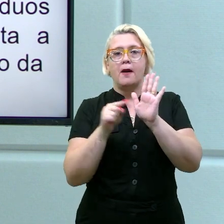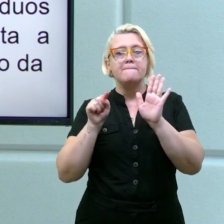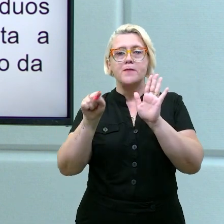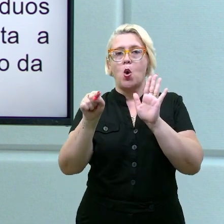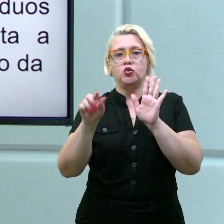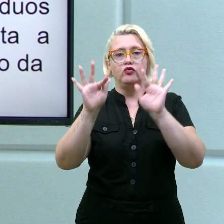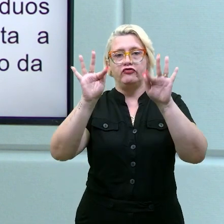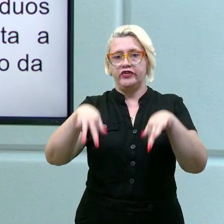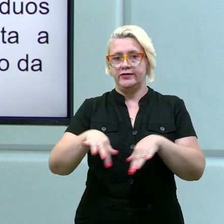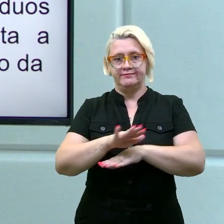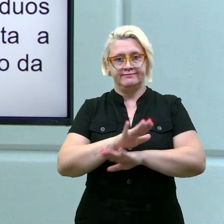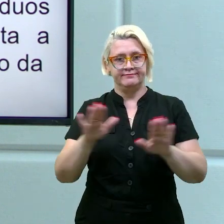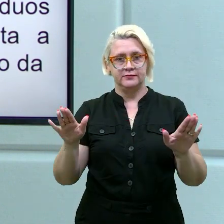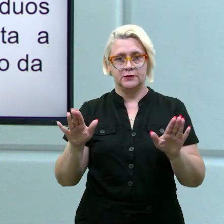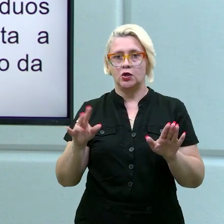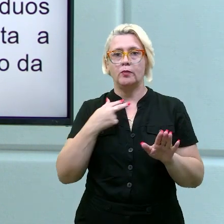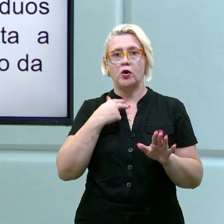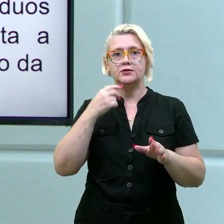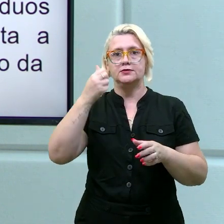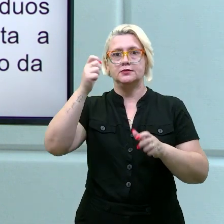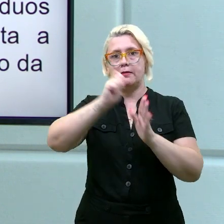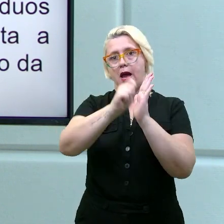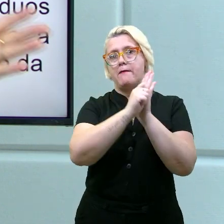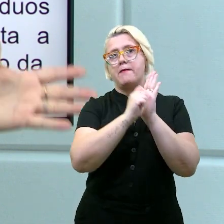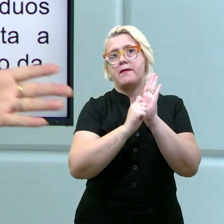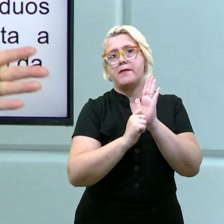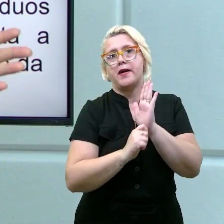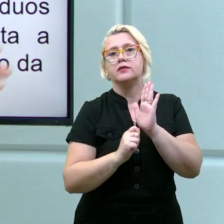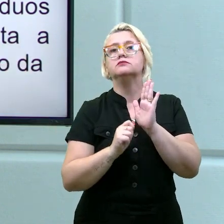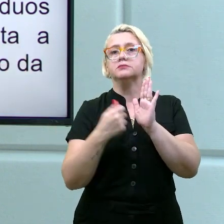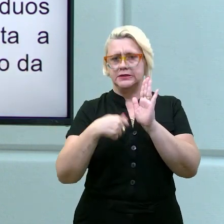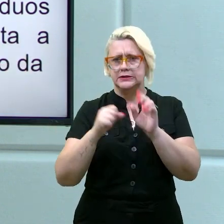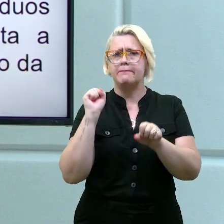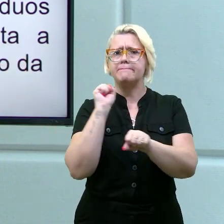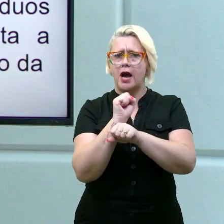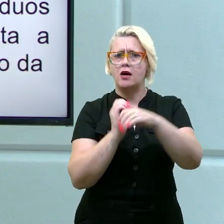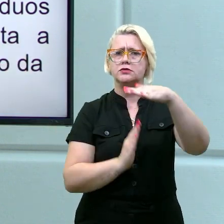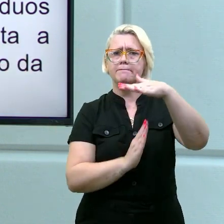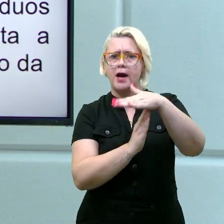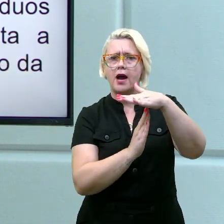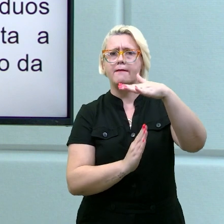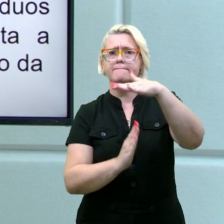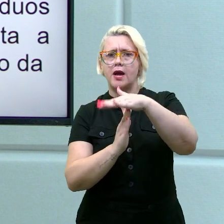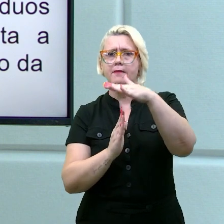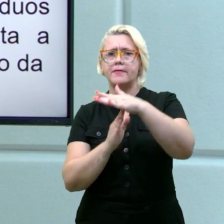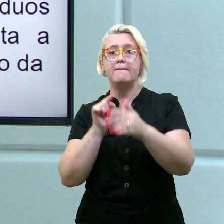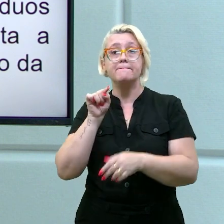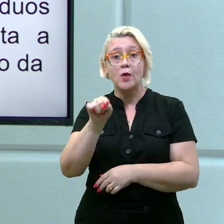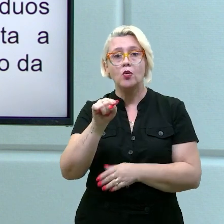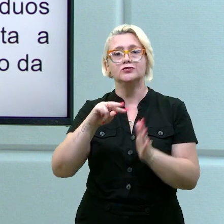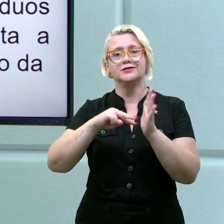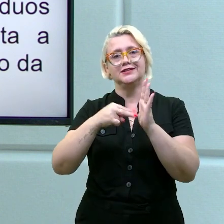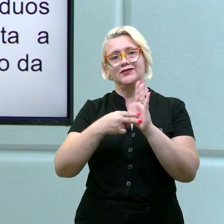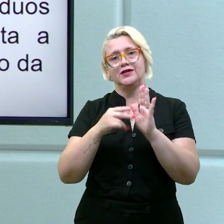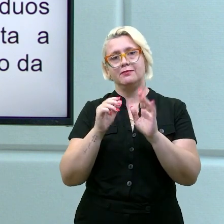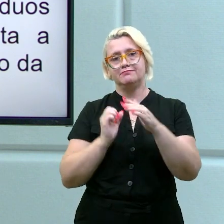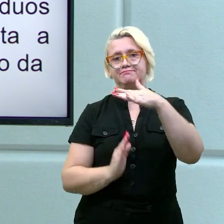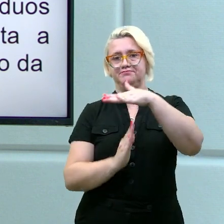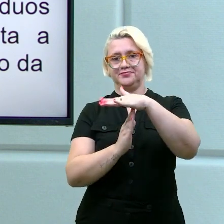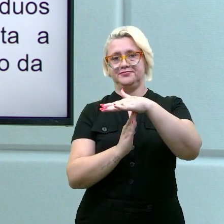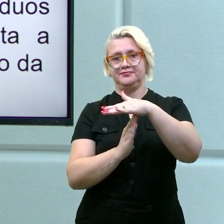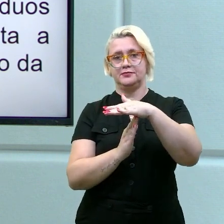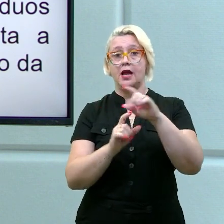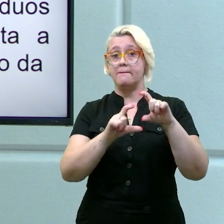fazendo isso. Não vai escrevendo, escrevendo sem dar as pausas necessárias. Por favor. E aí? Ah, o parágrafo está